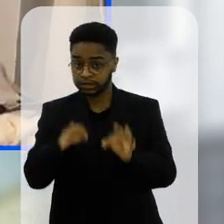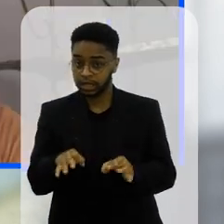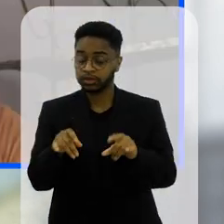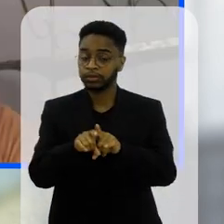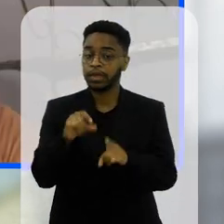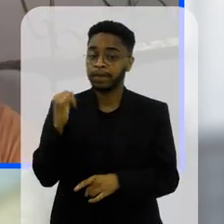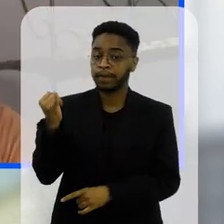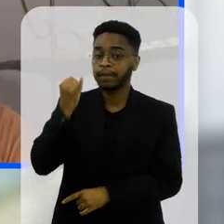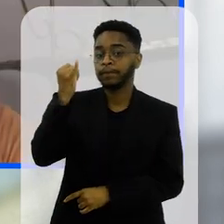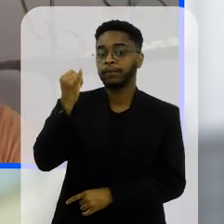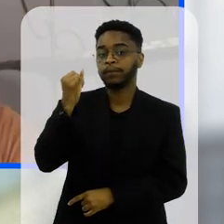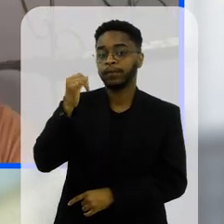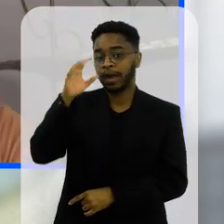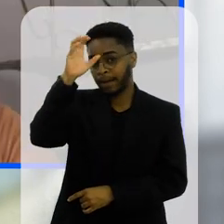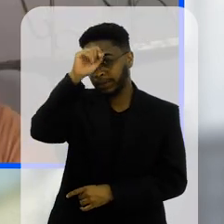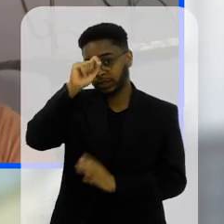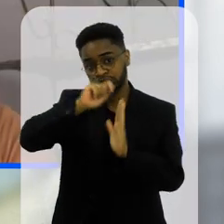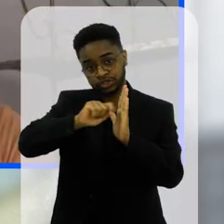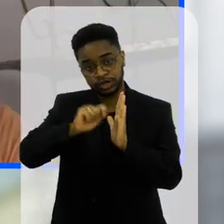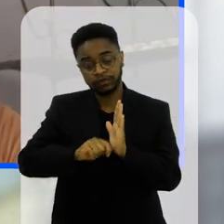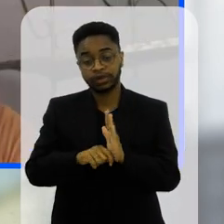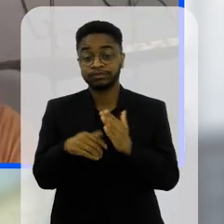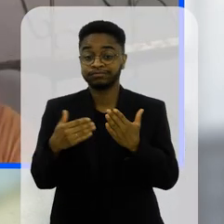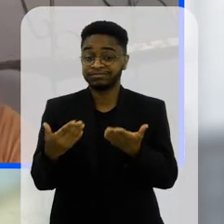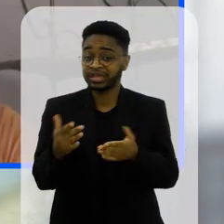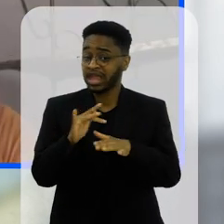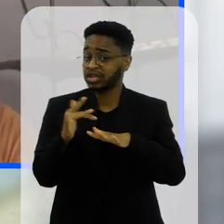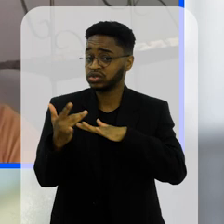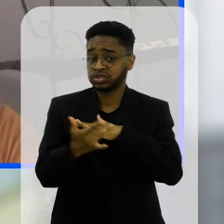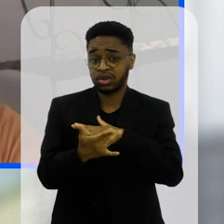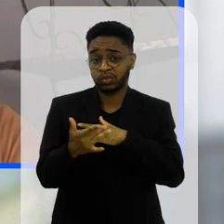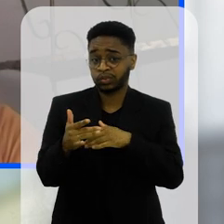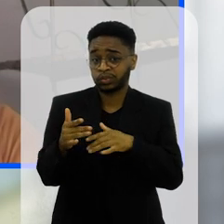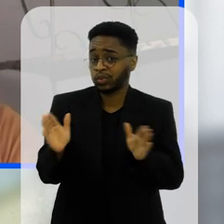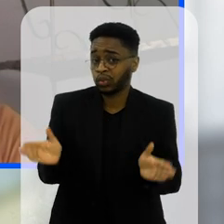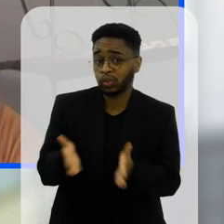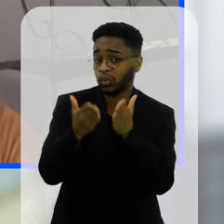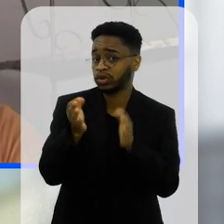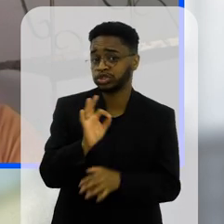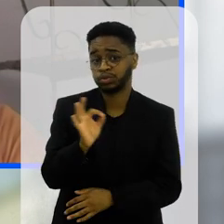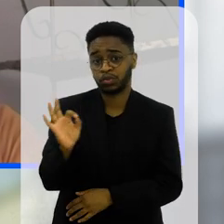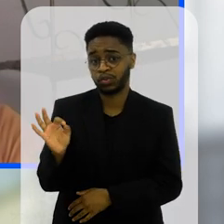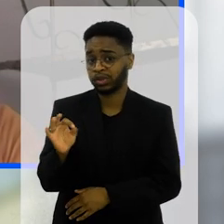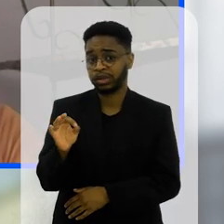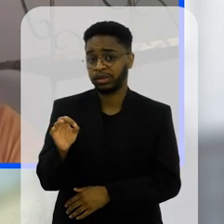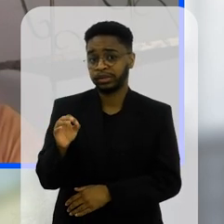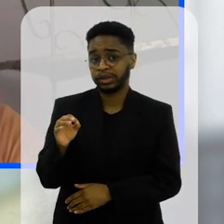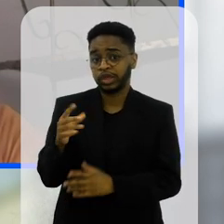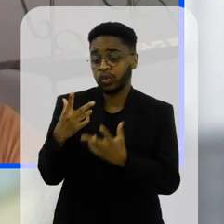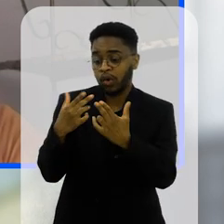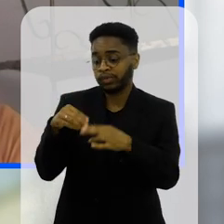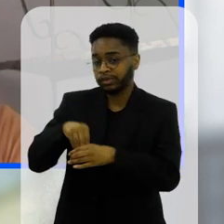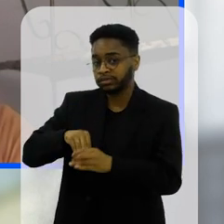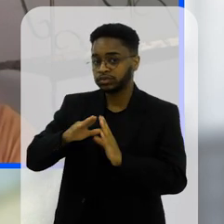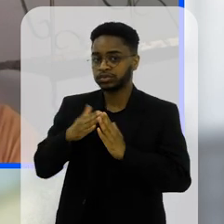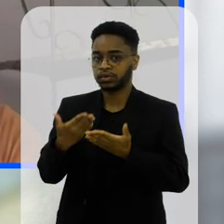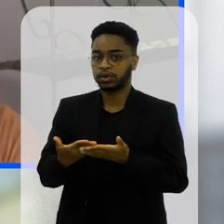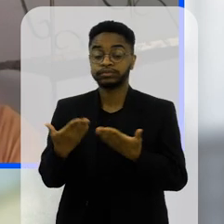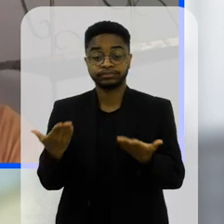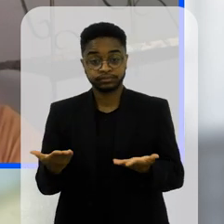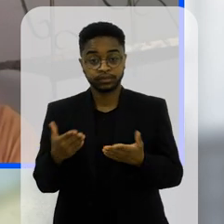é importante que eles desenvolvam a escrita e as redes sociais não vão trabalhar isso que é trabalhado na escola então a escola